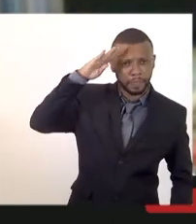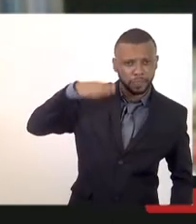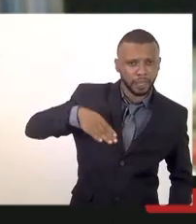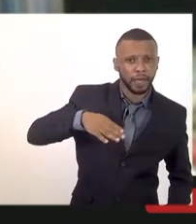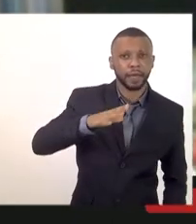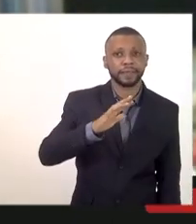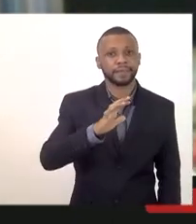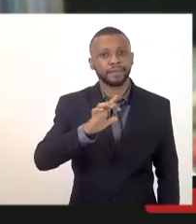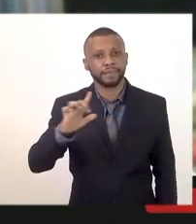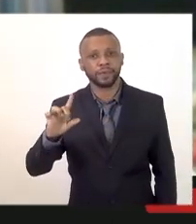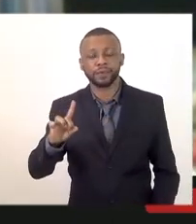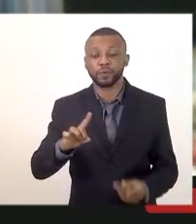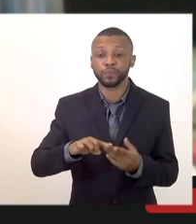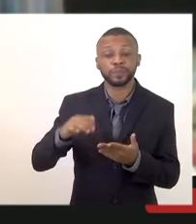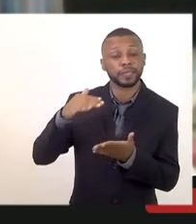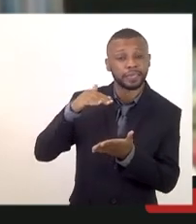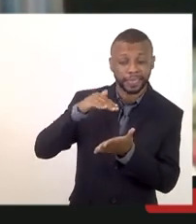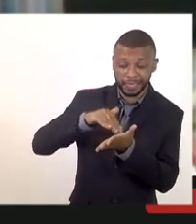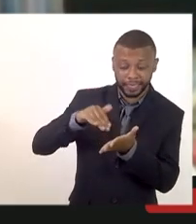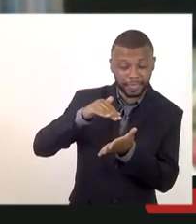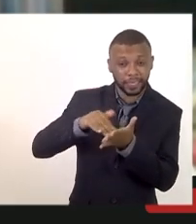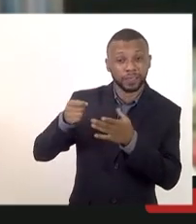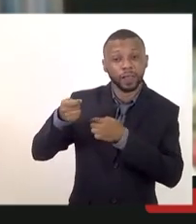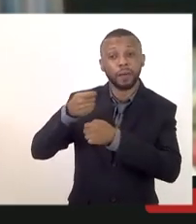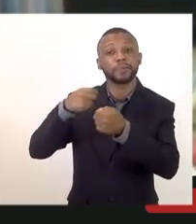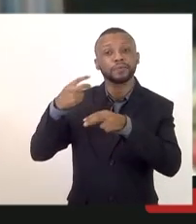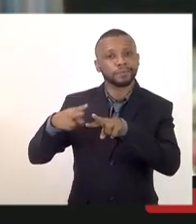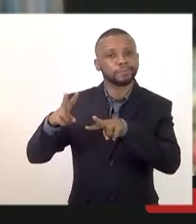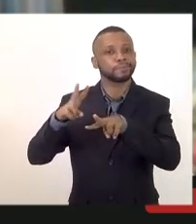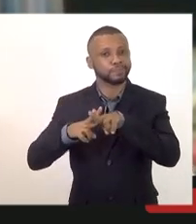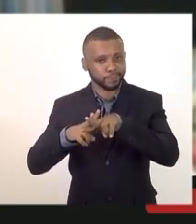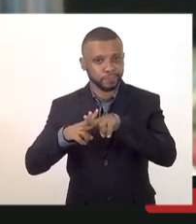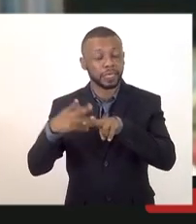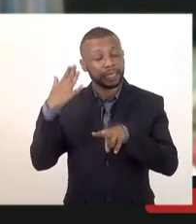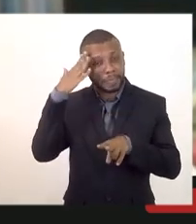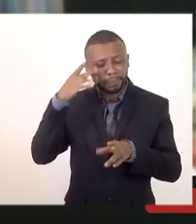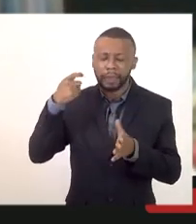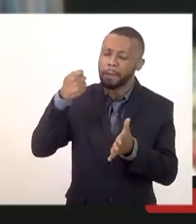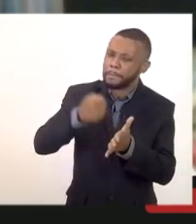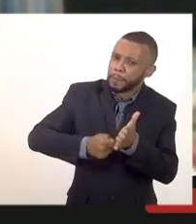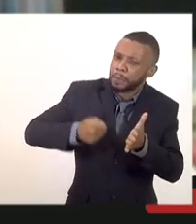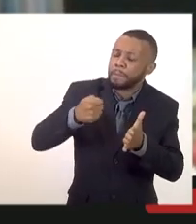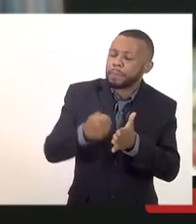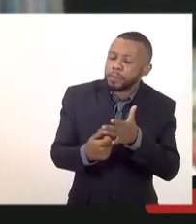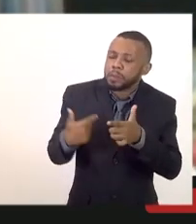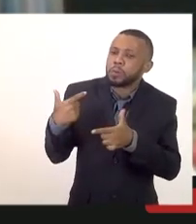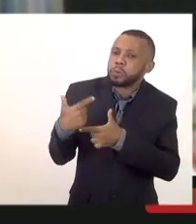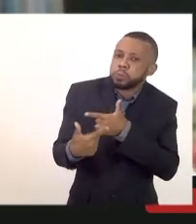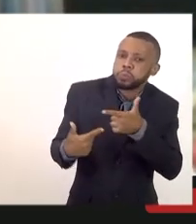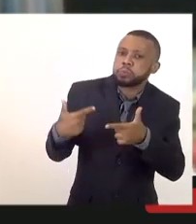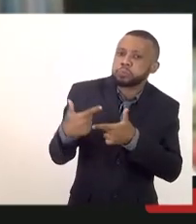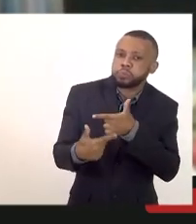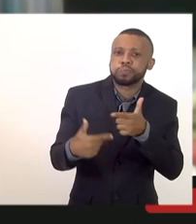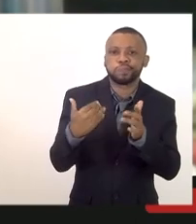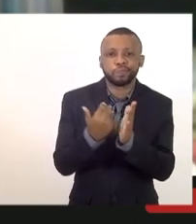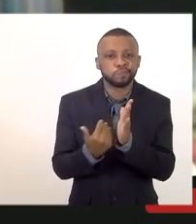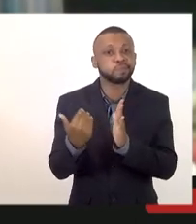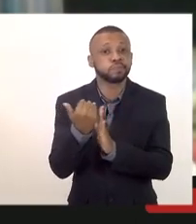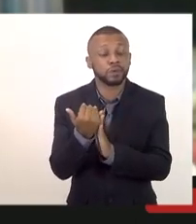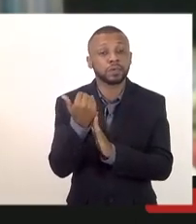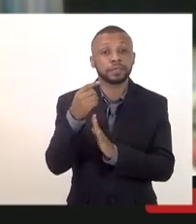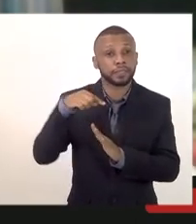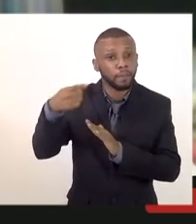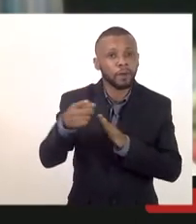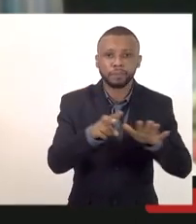secretaria de administração penitenciária eu sei que a luta é difícil a luta é árdua nós estamos caminhando já na próxima semana